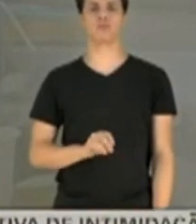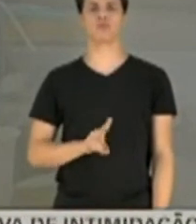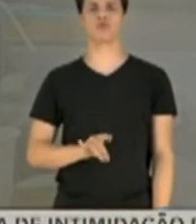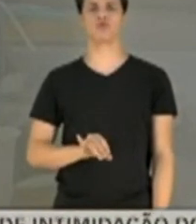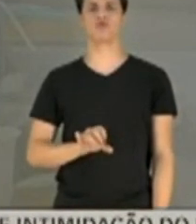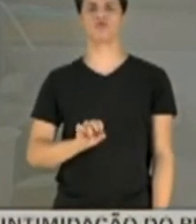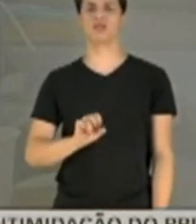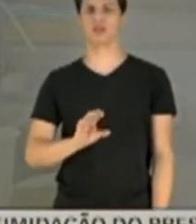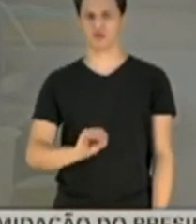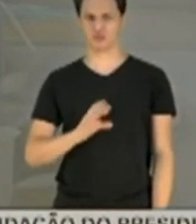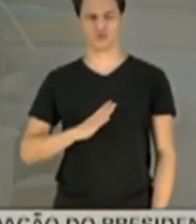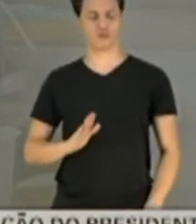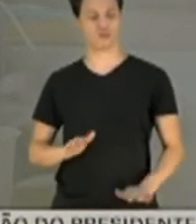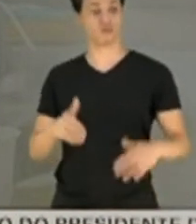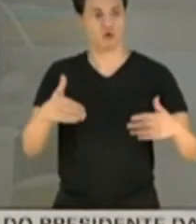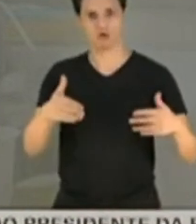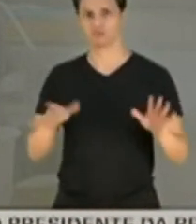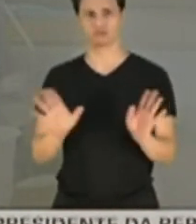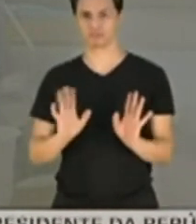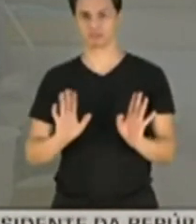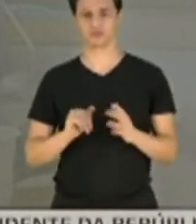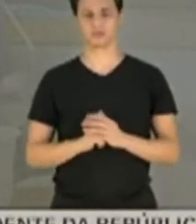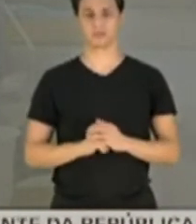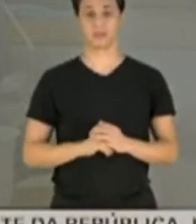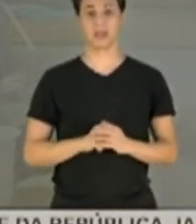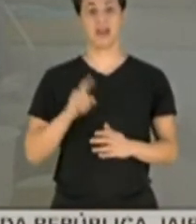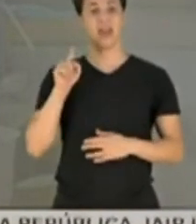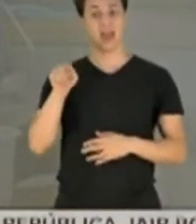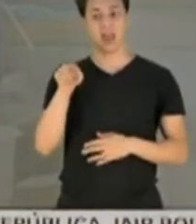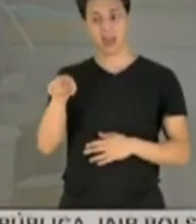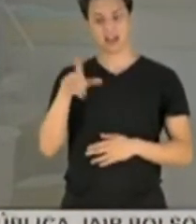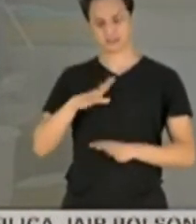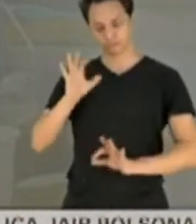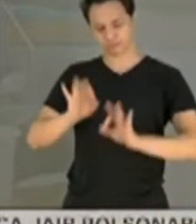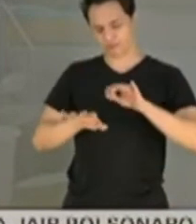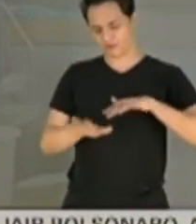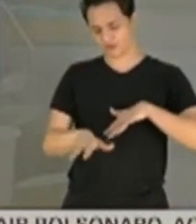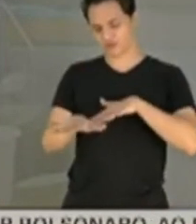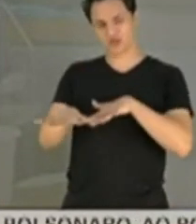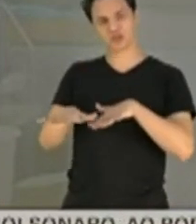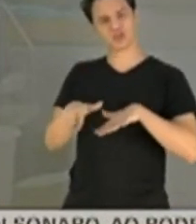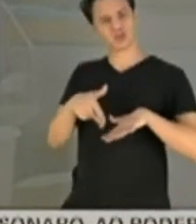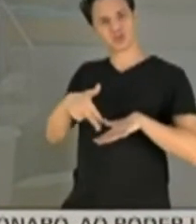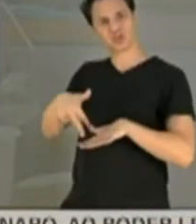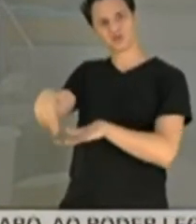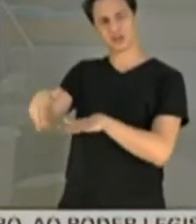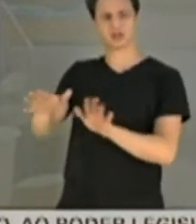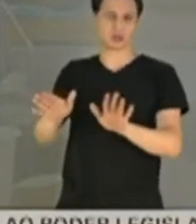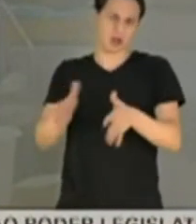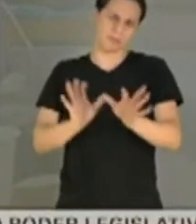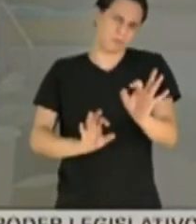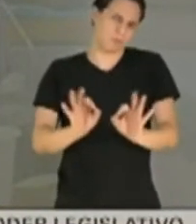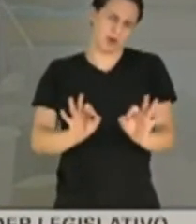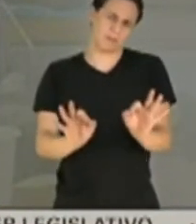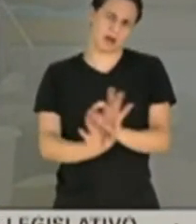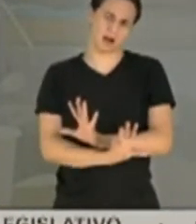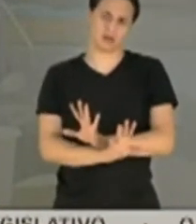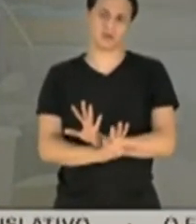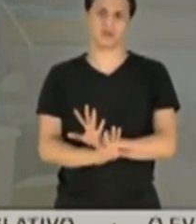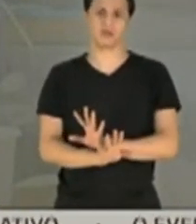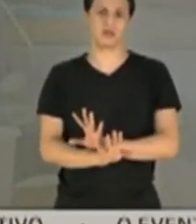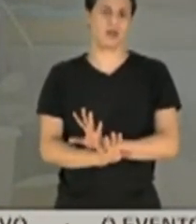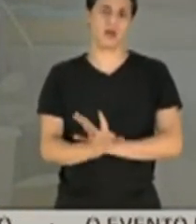esse desfile, essa manifestação já estava preparada e nada mais natural.